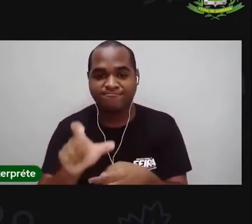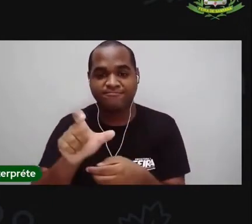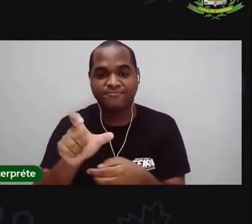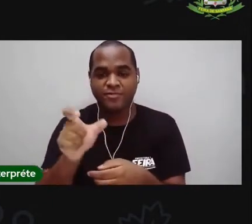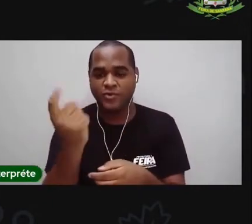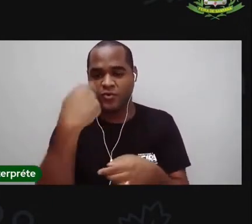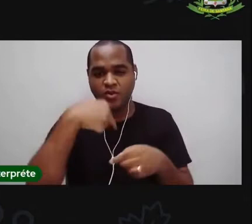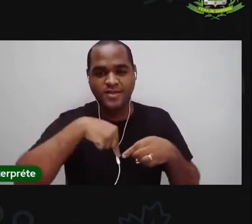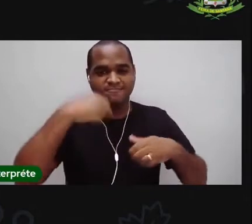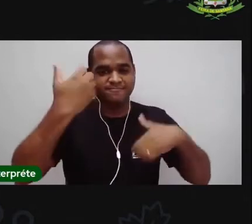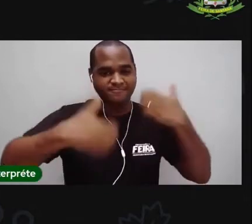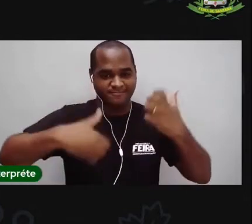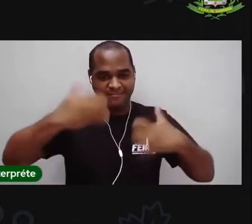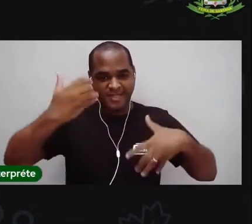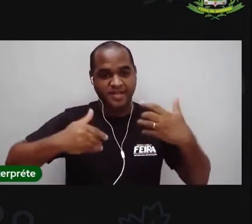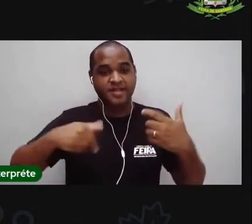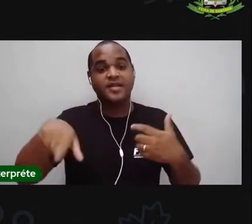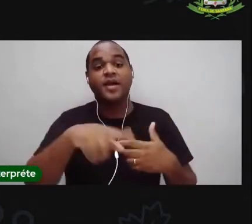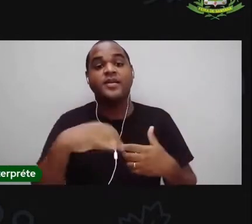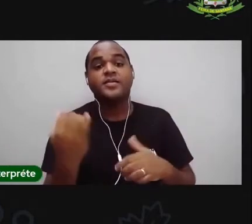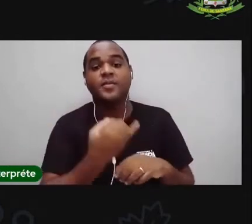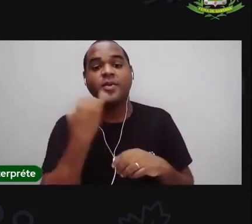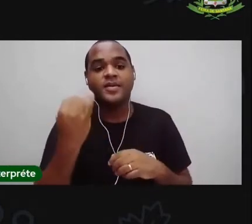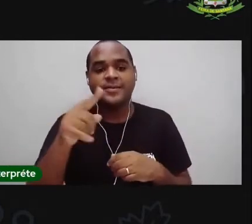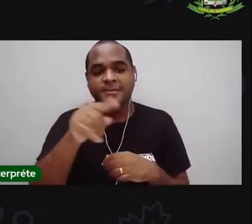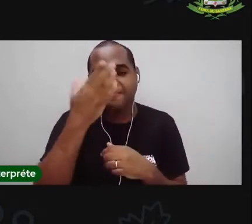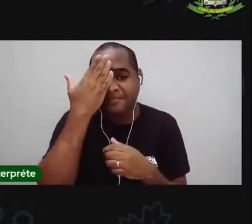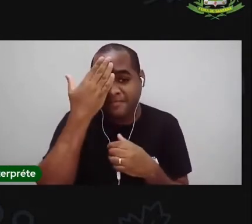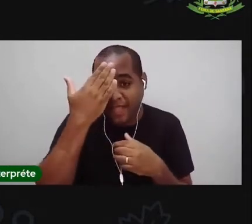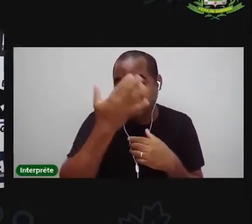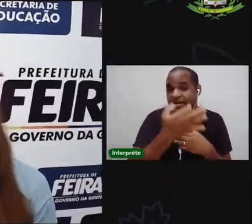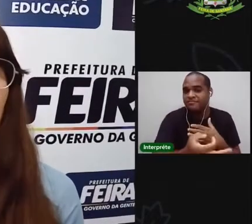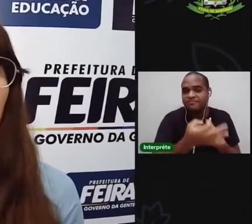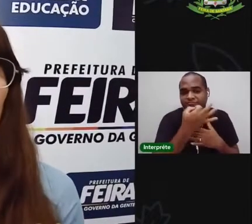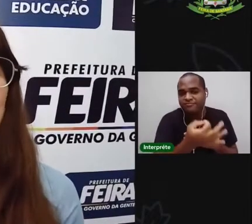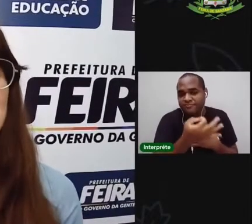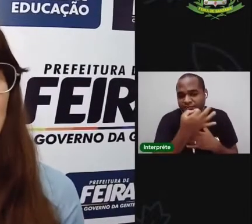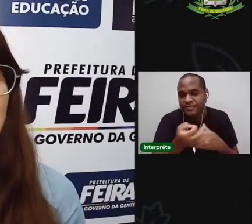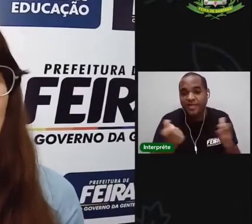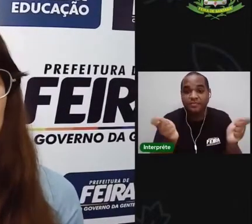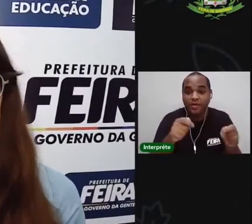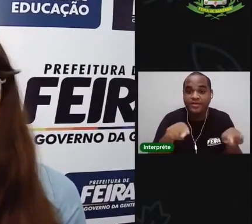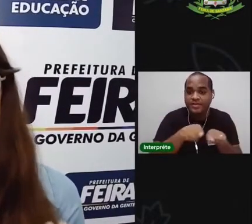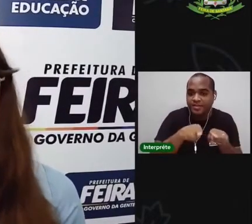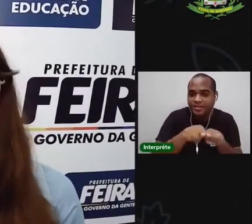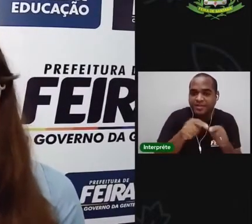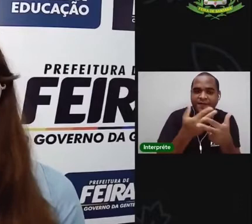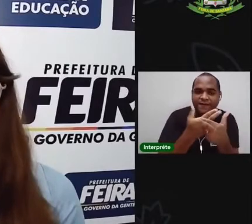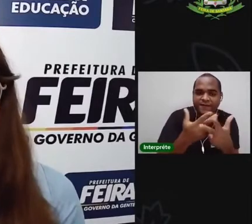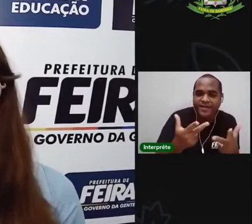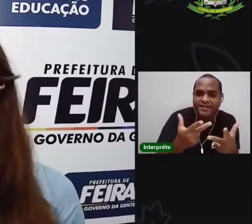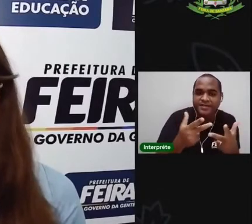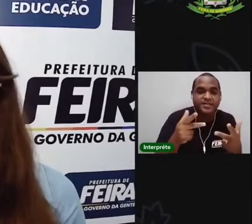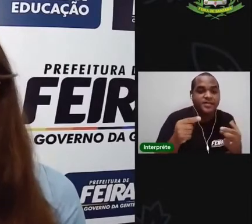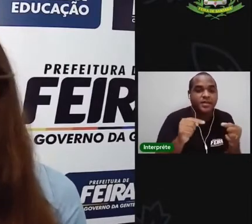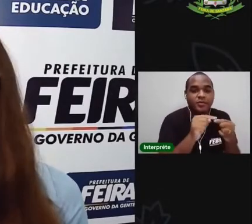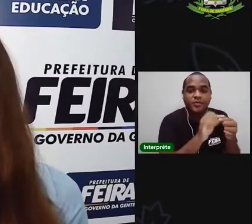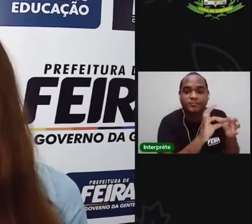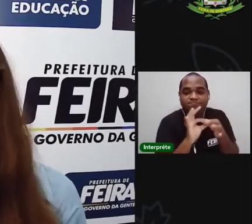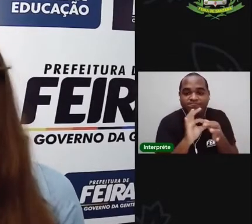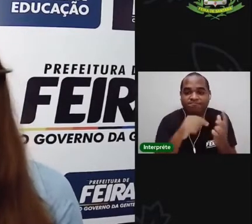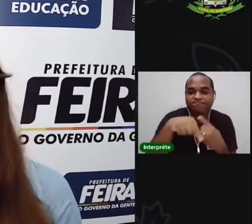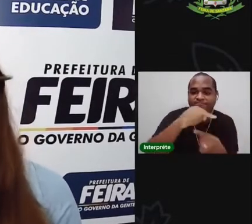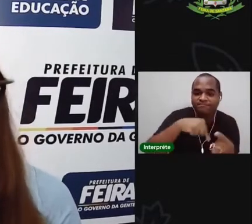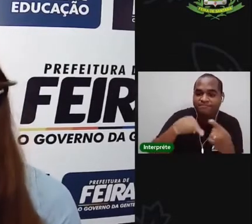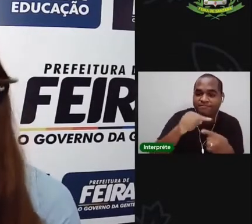e nós aqui é importante, porque a gente vai trazer algumas sugestões, algumas maneiras para a gente se manter conectado, tá bom?